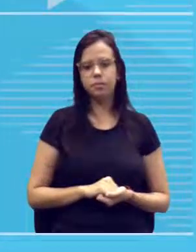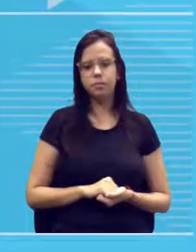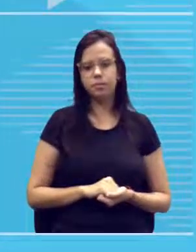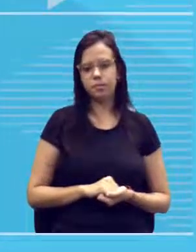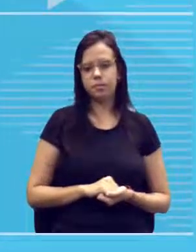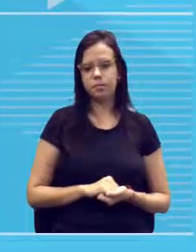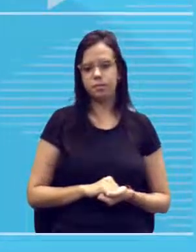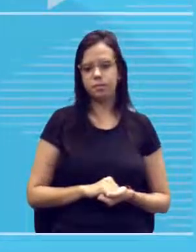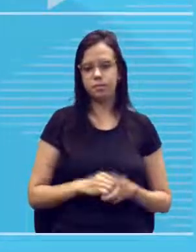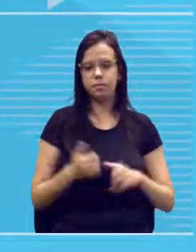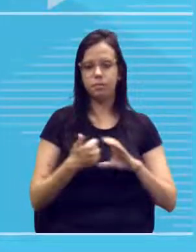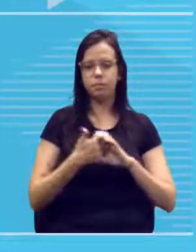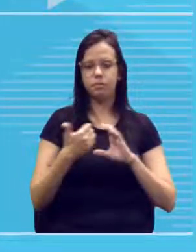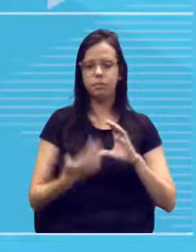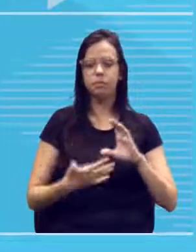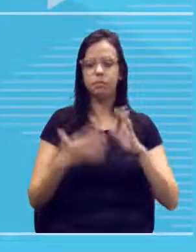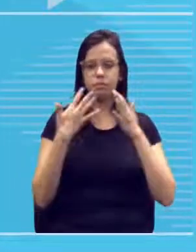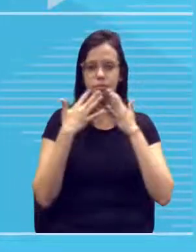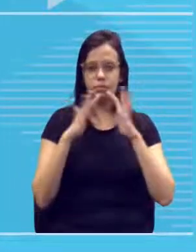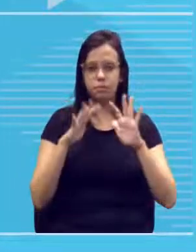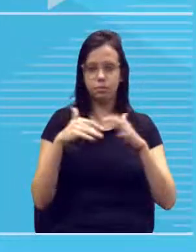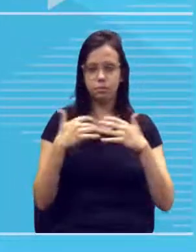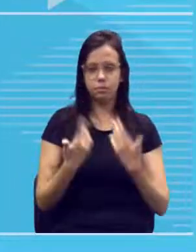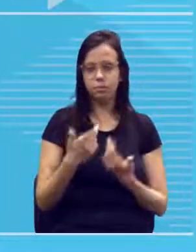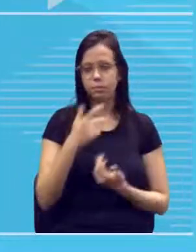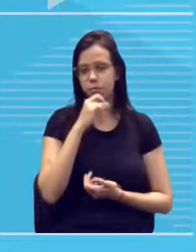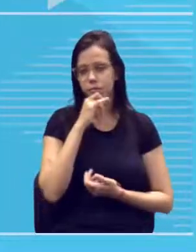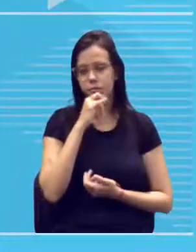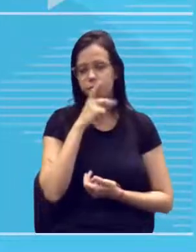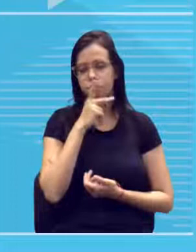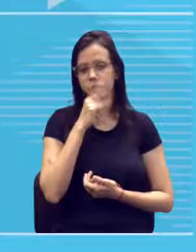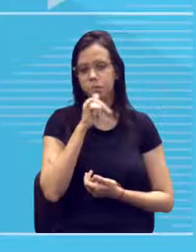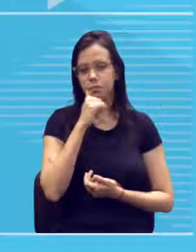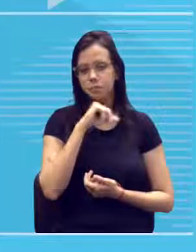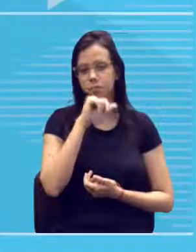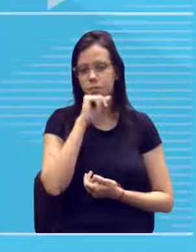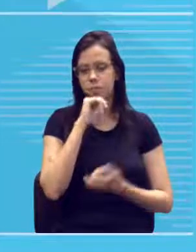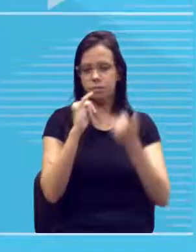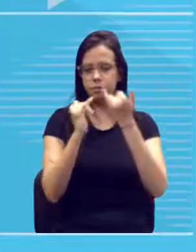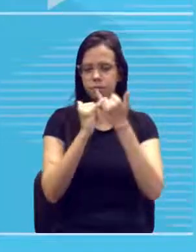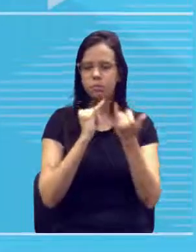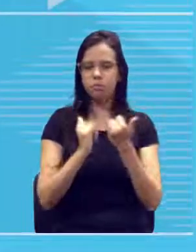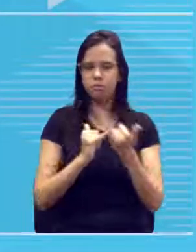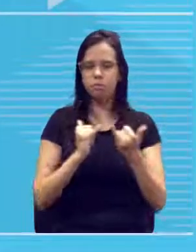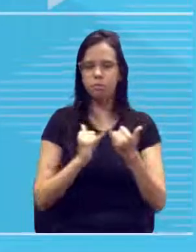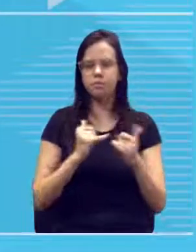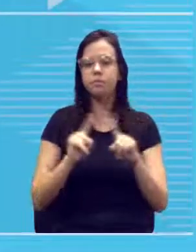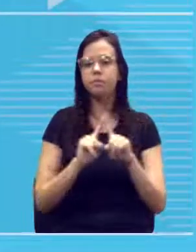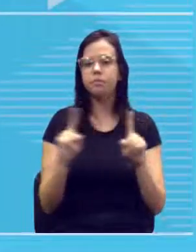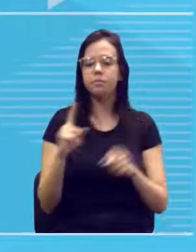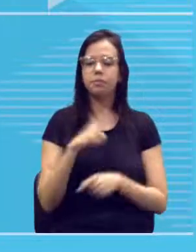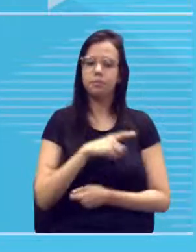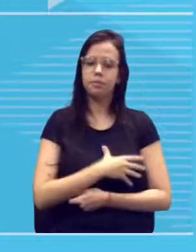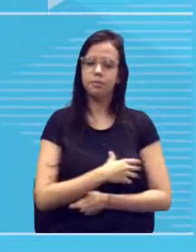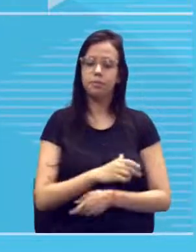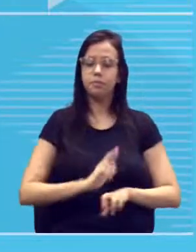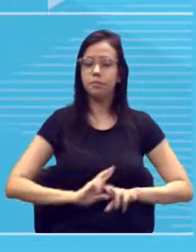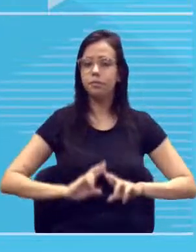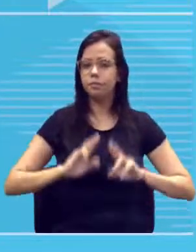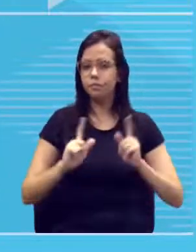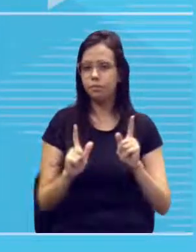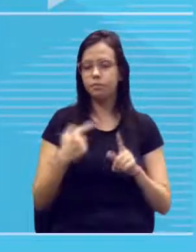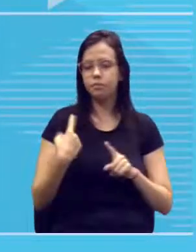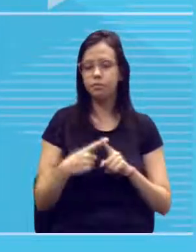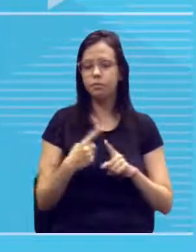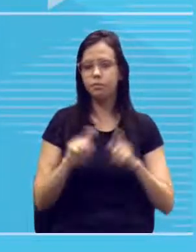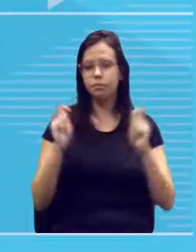natural. Então, eu vou observar pais que são parecidos, tá? Mas que têm filhos diferentes. Por quê? Porque